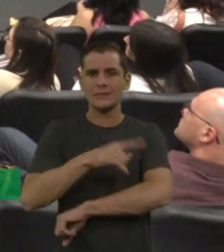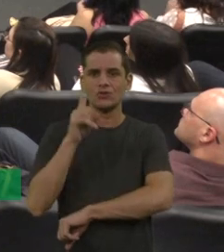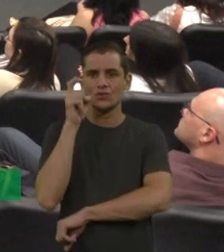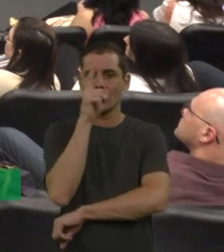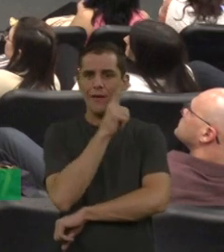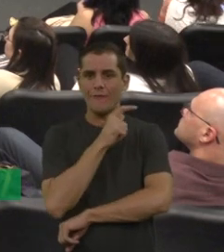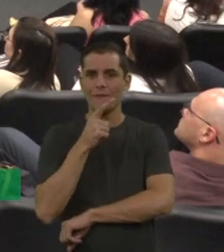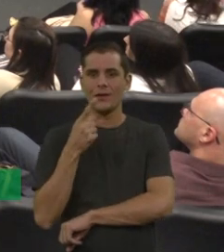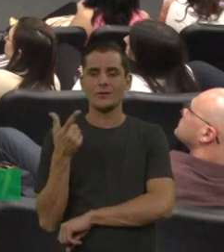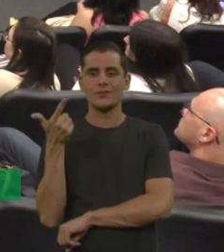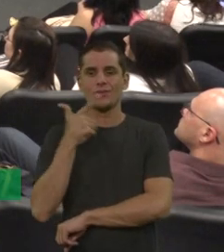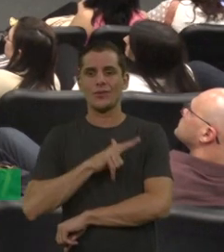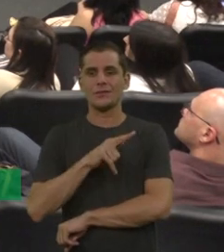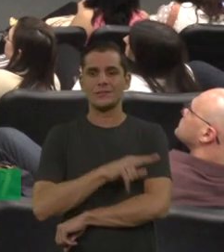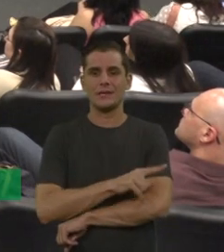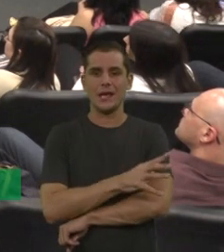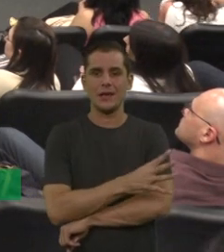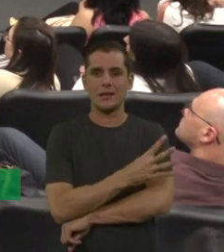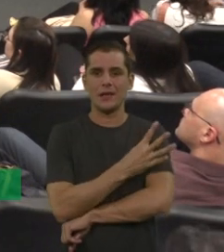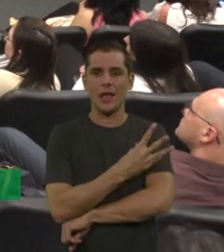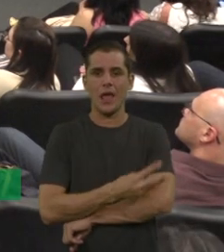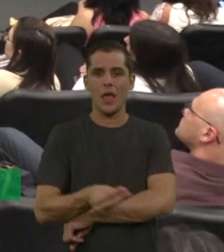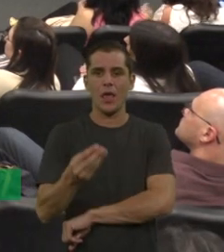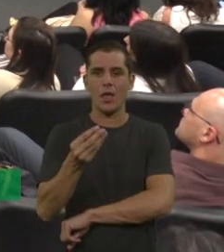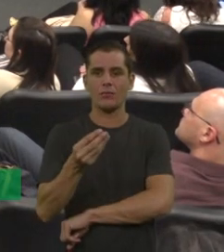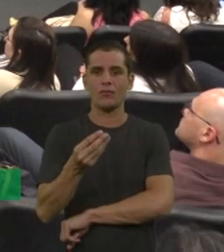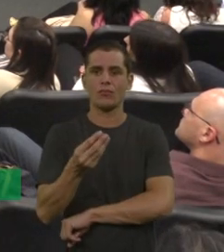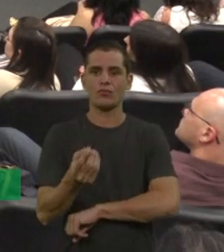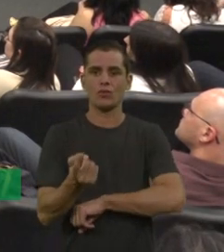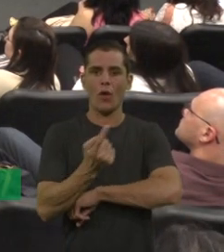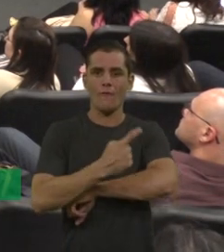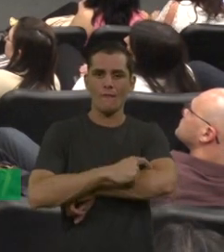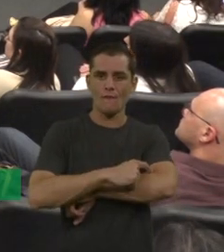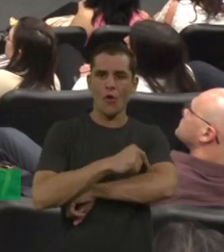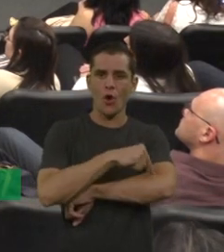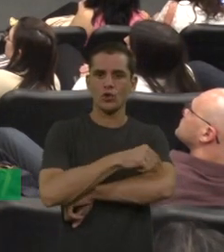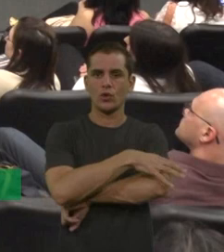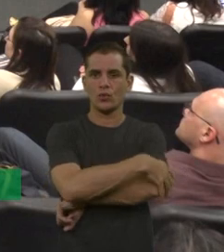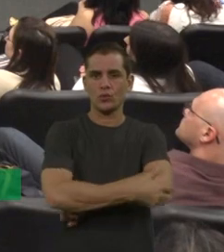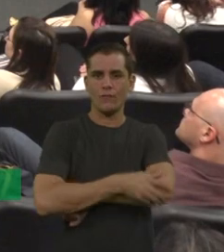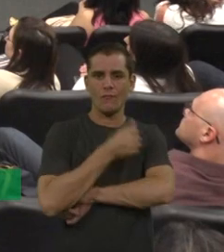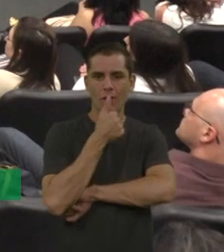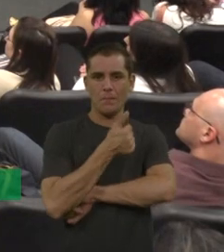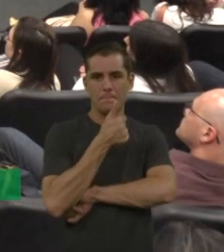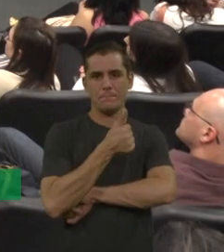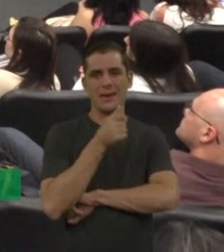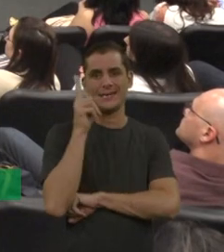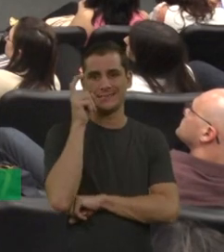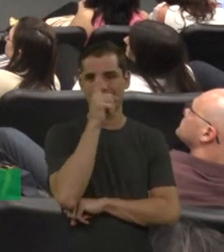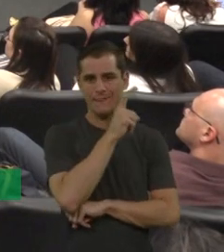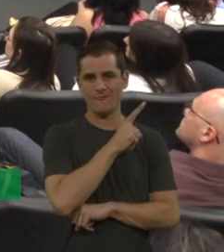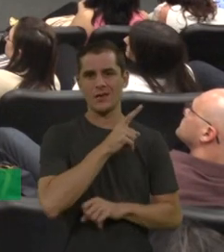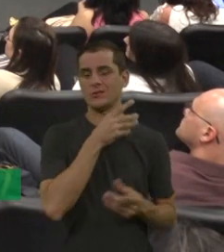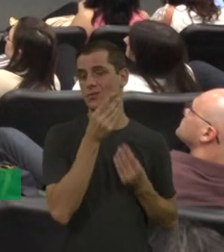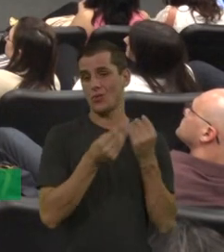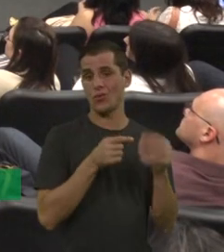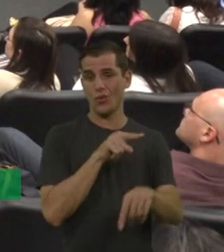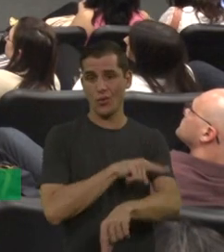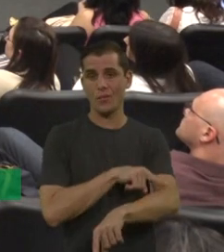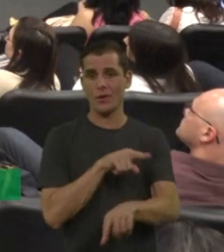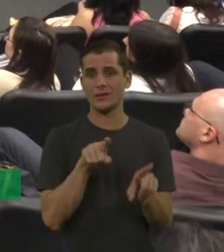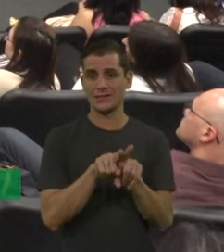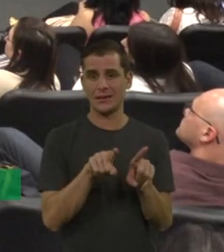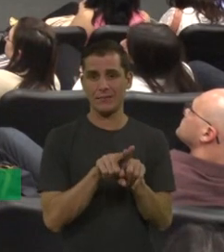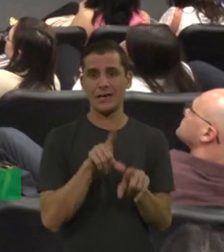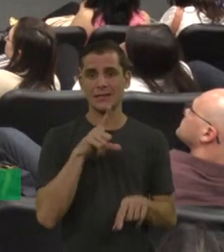gente tem pouca alternativa cirúrgica para a parte do cotovelo. Então, por isso que poucos sangramentos